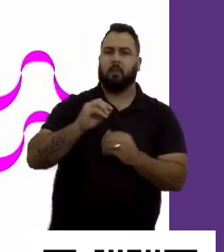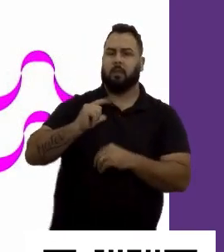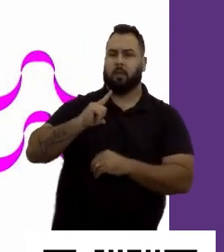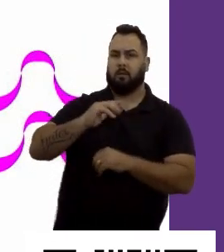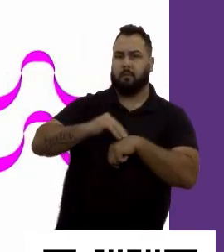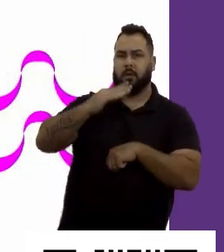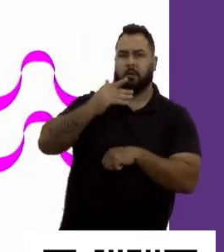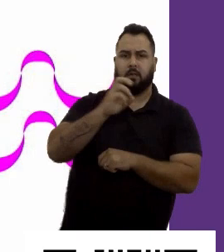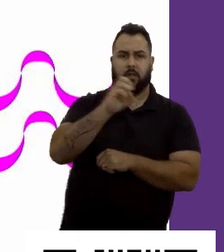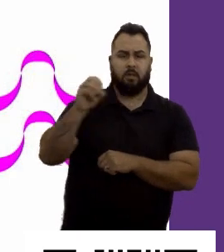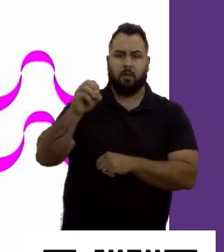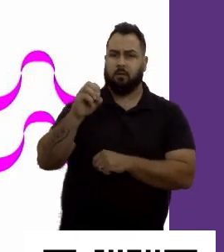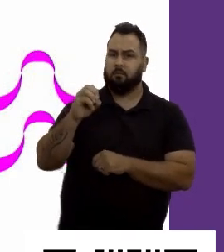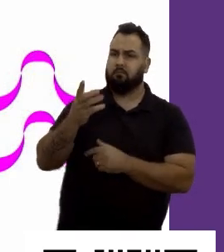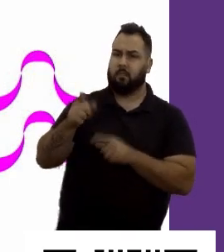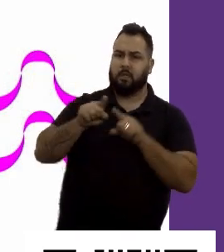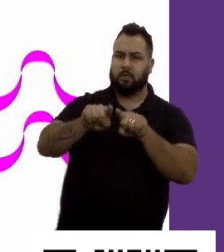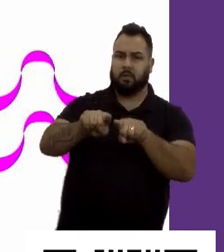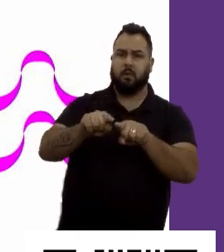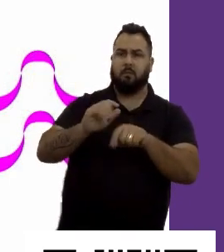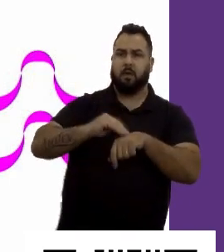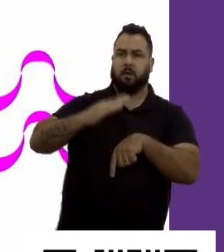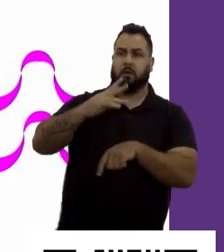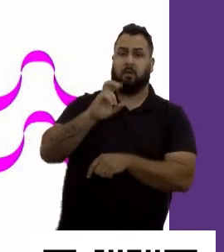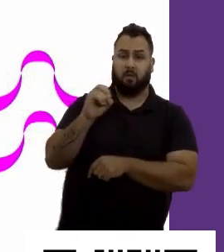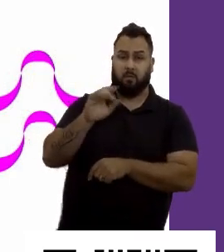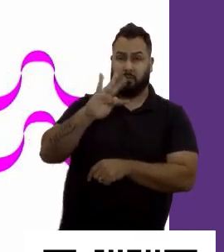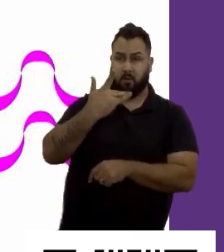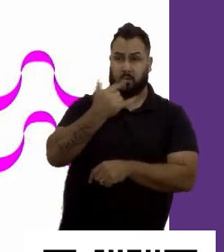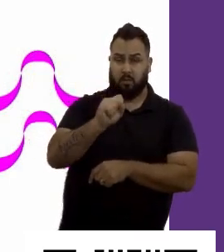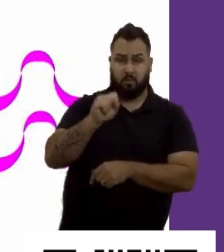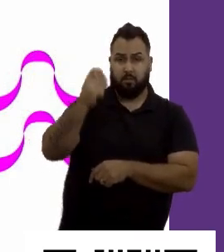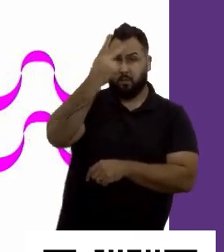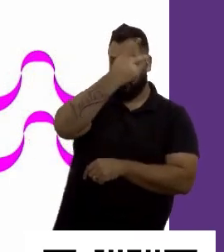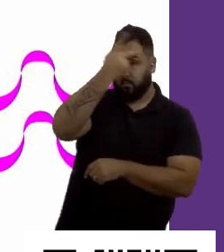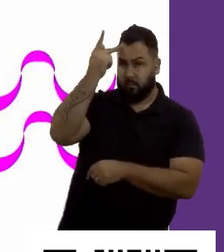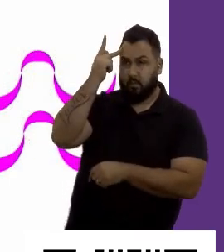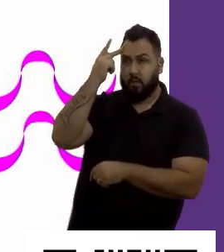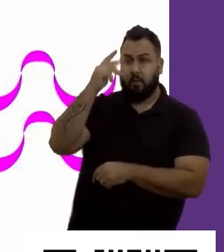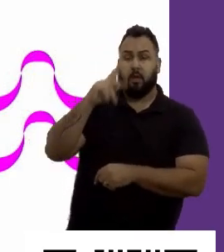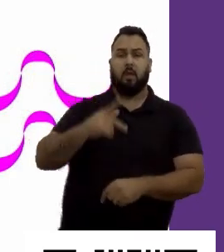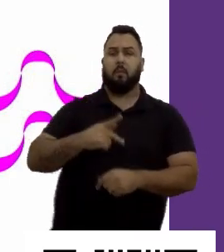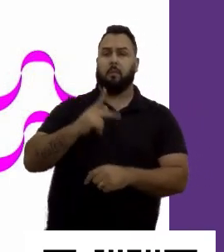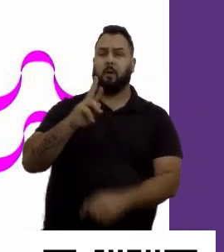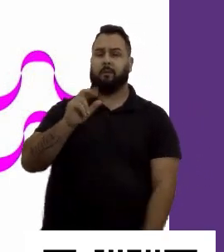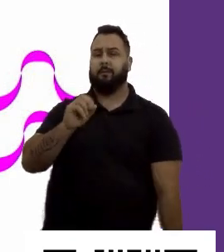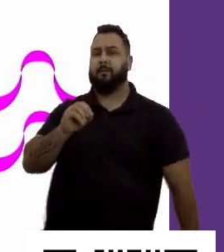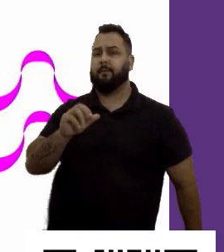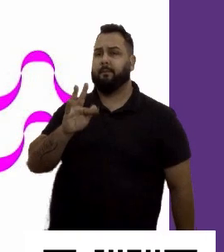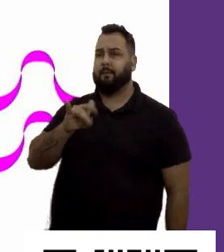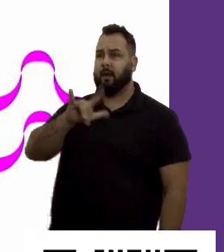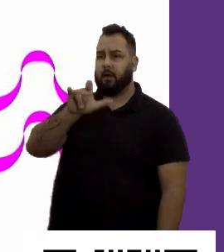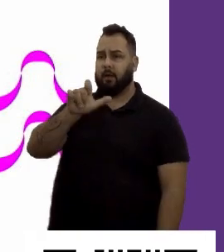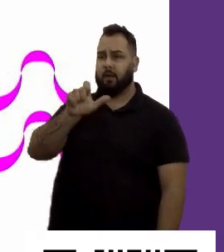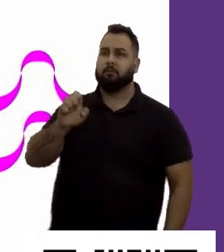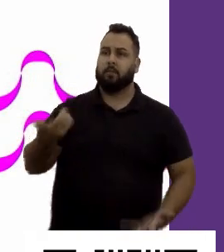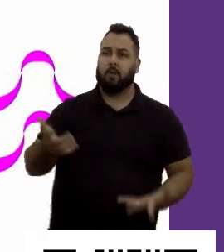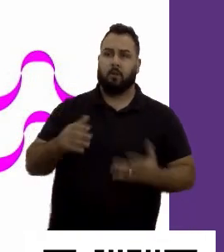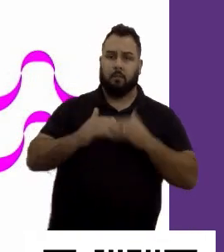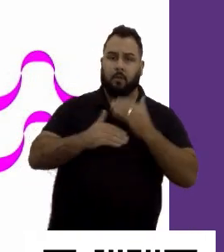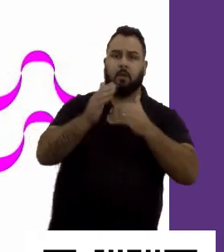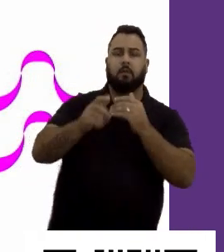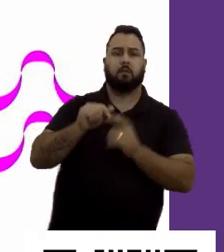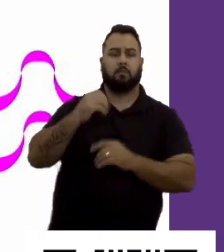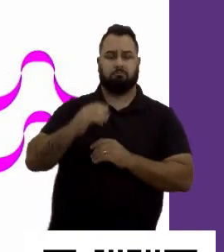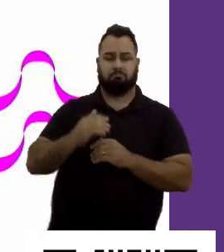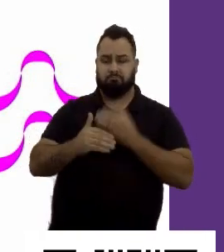5 milhões de pessoas no Brasil já fizeram o Profiler, e tudo isso ajudando, tanto no processo de recrutamento e